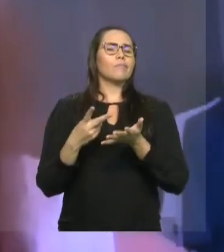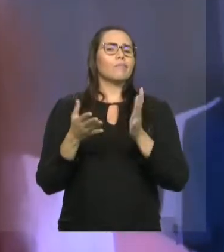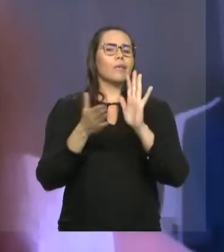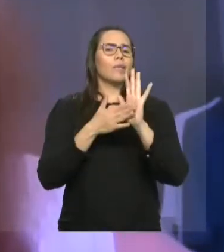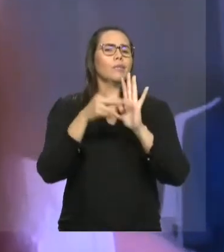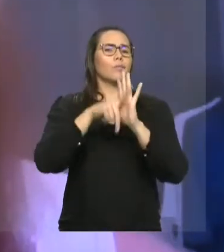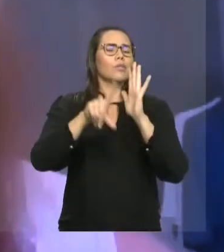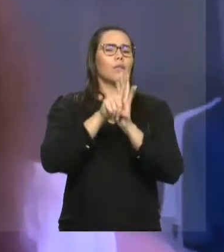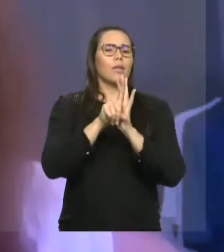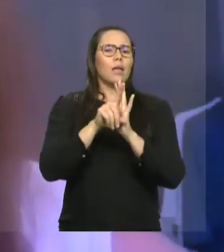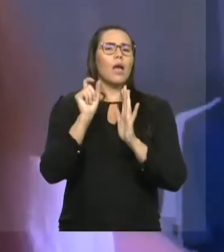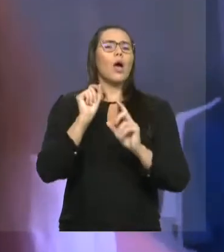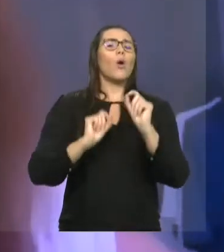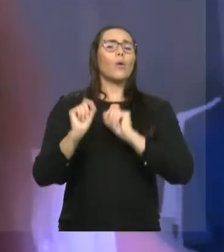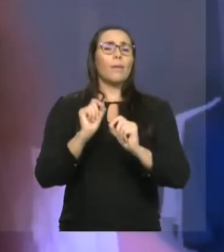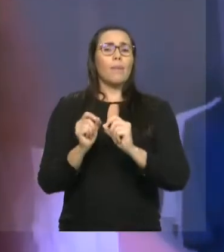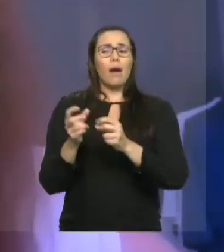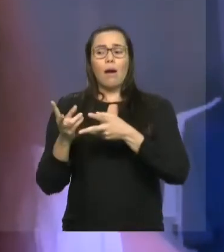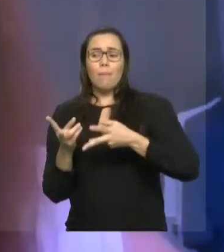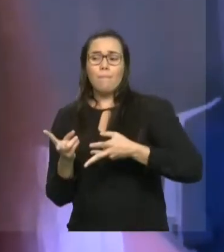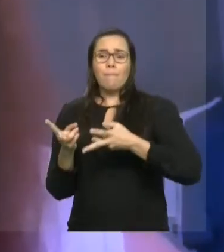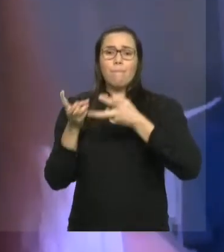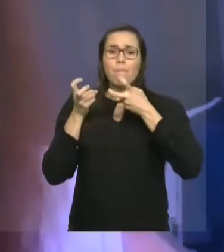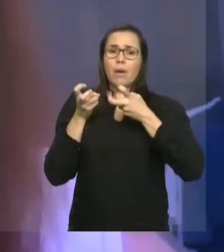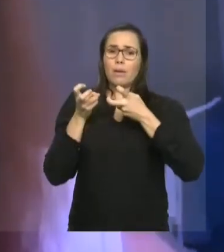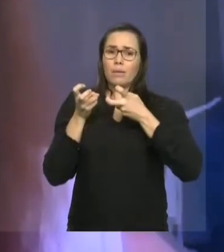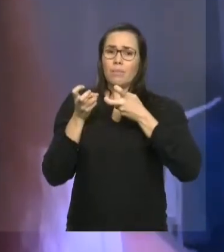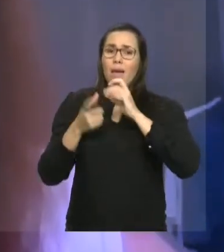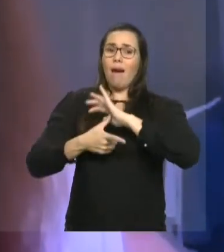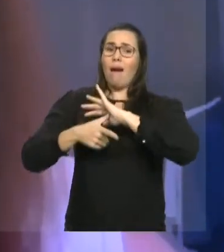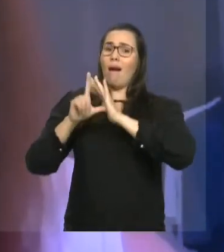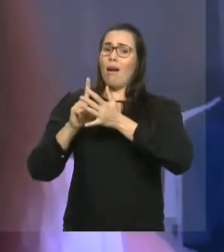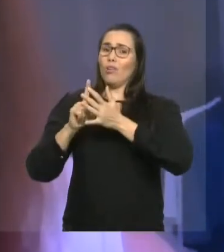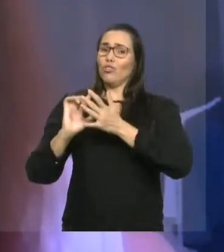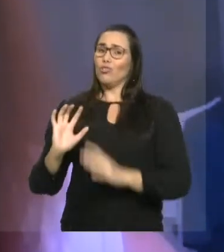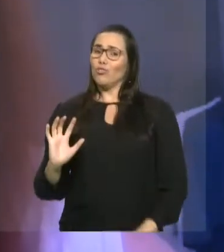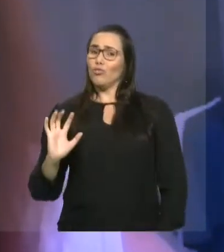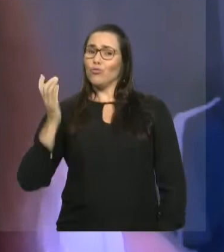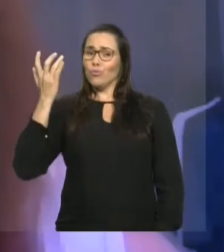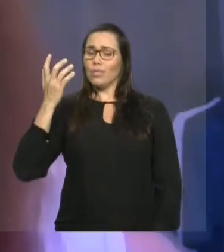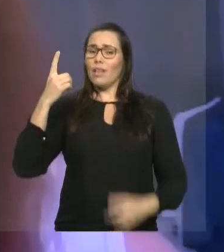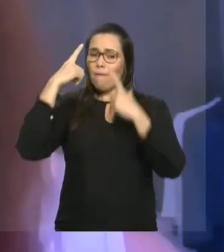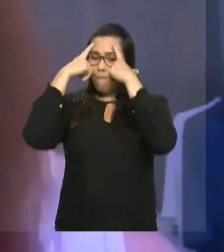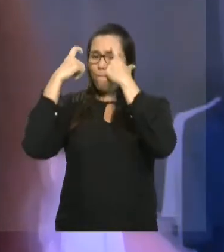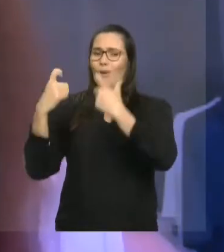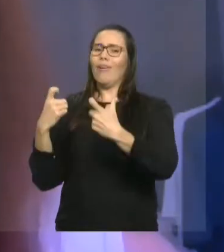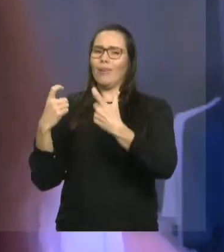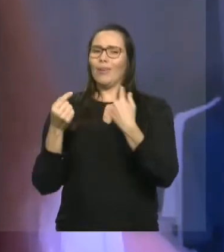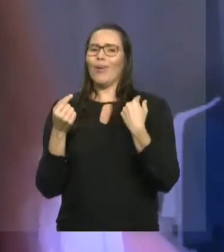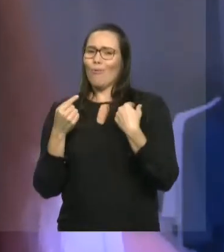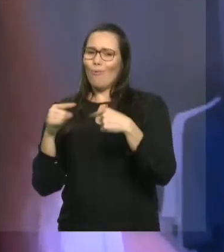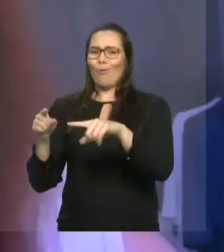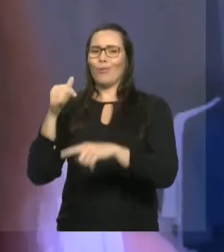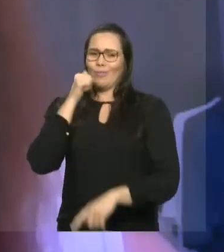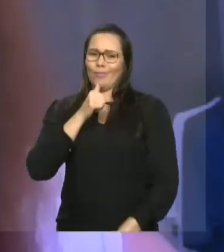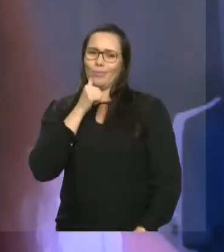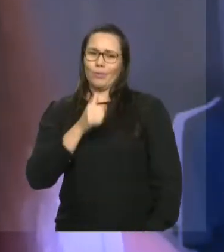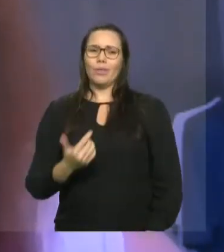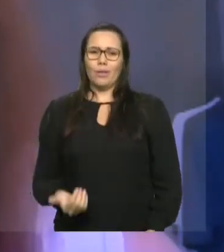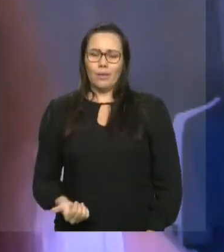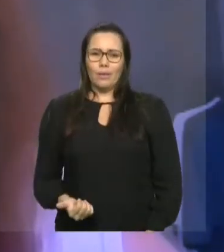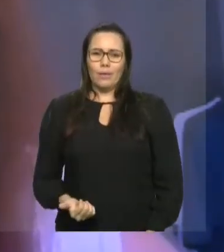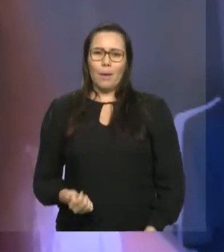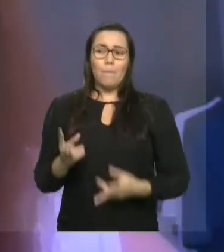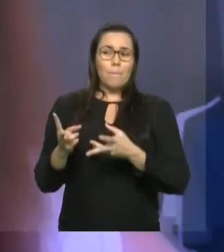frente uma violência mais acentuada. Então, é de grande importância, porque tudo que nós trabalhamos cada vez mais na